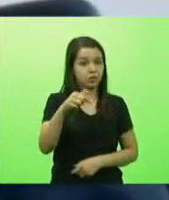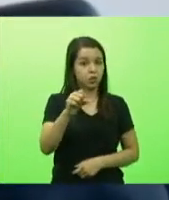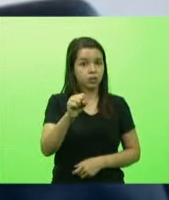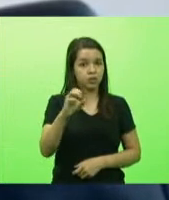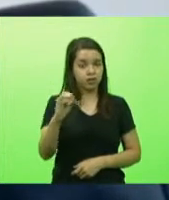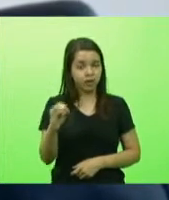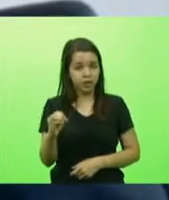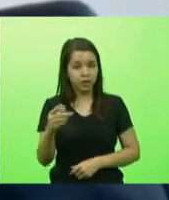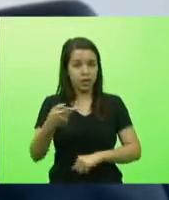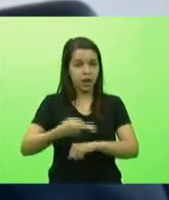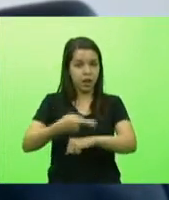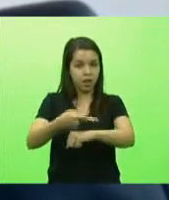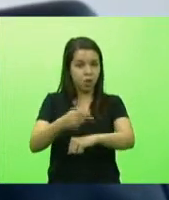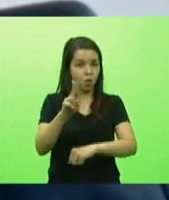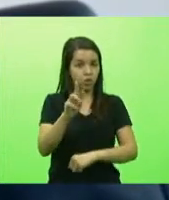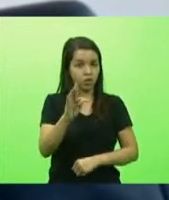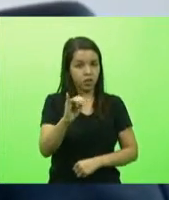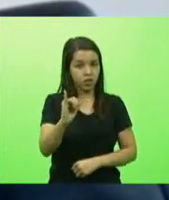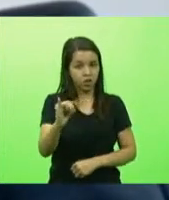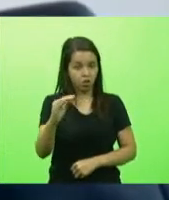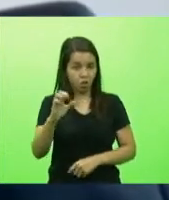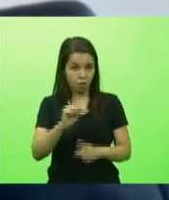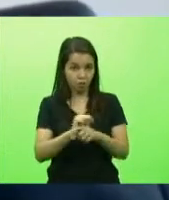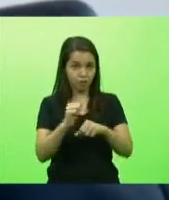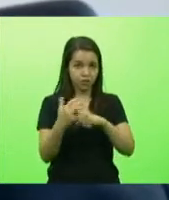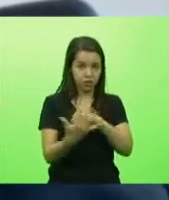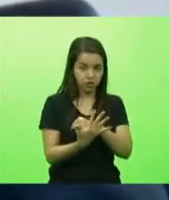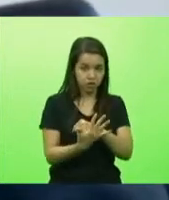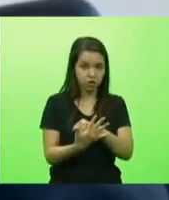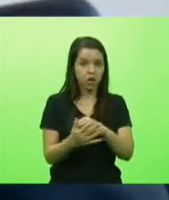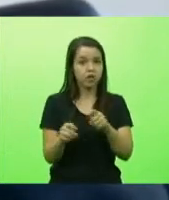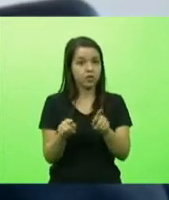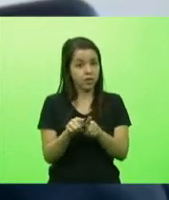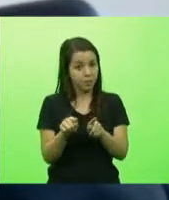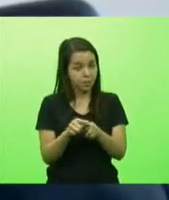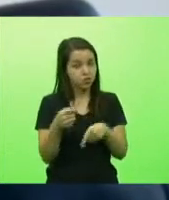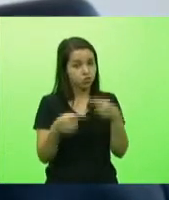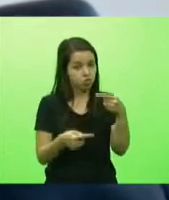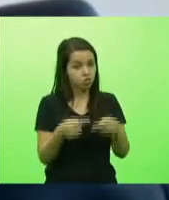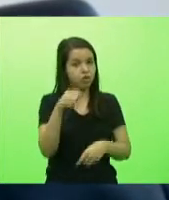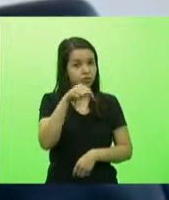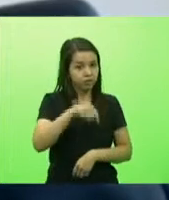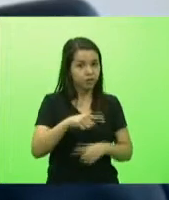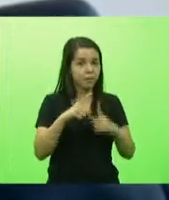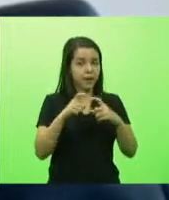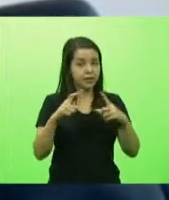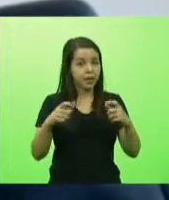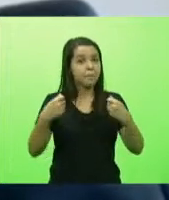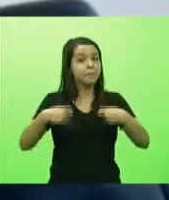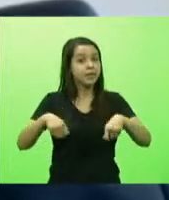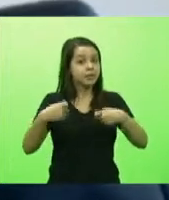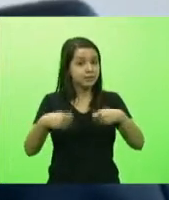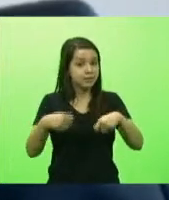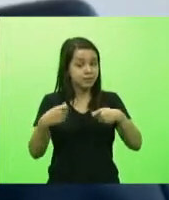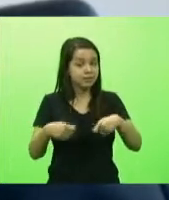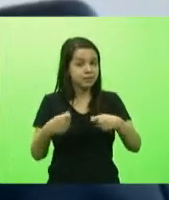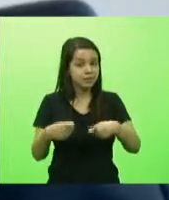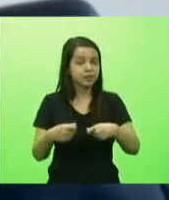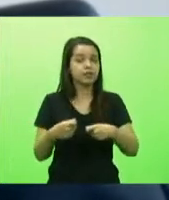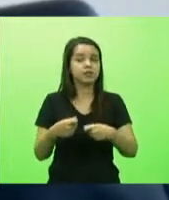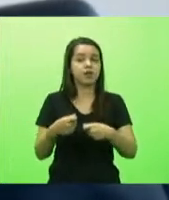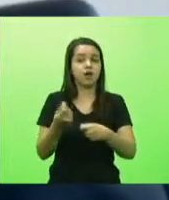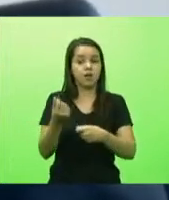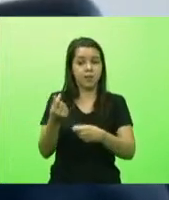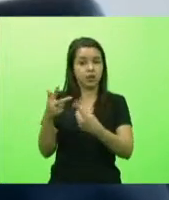Covid e também é um motivo de pauta aqui em Brasília a necessidade de custeio dos leis de UTI Covid